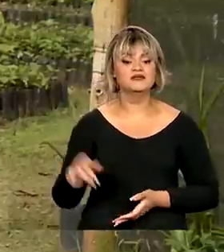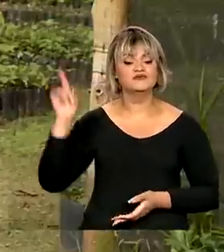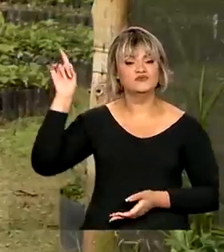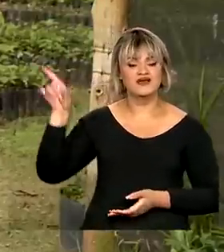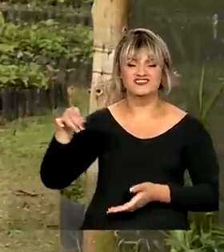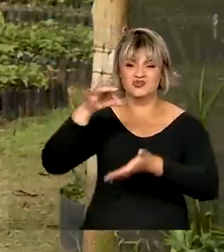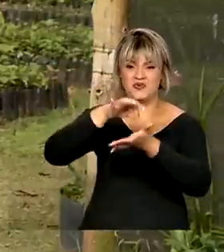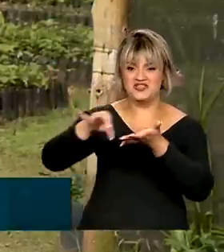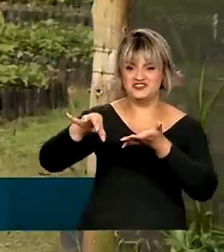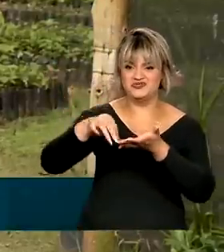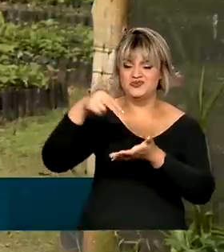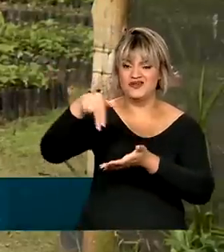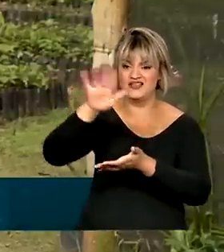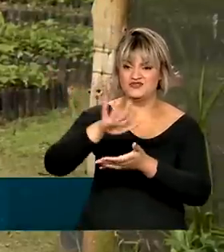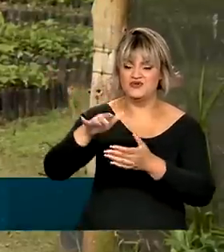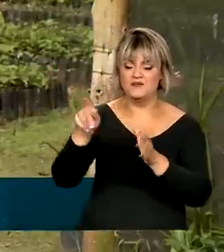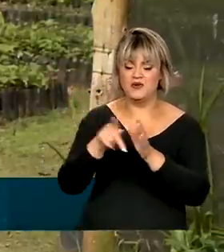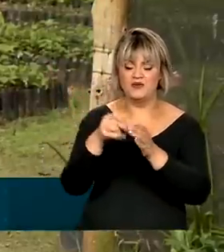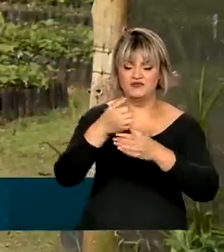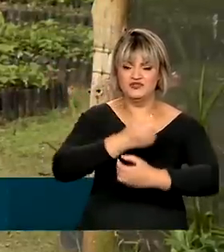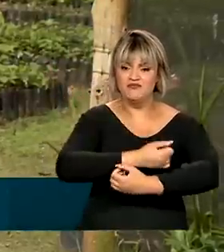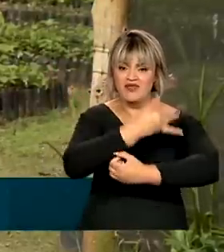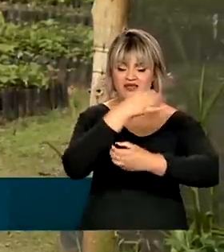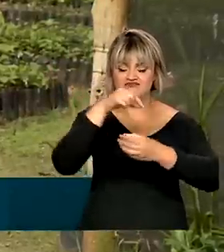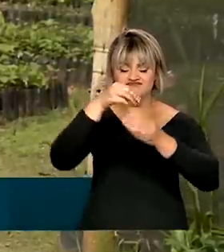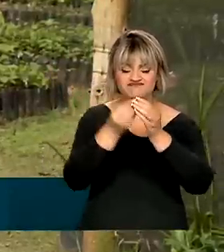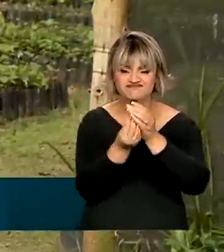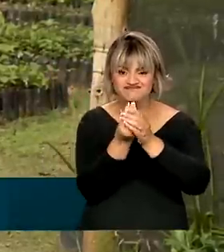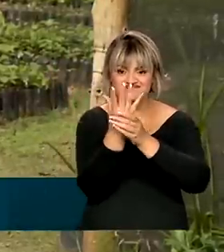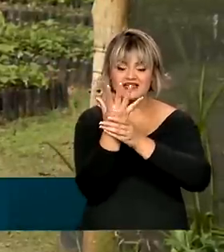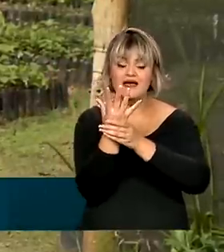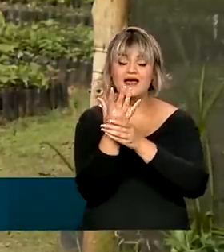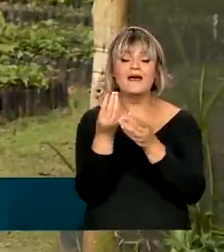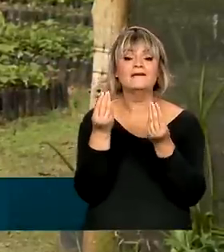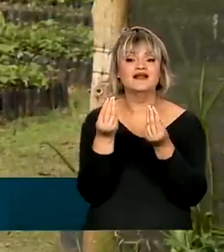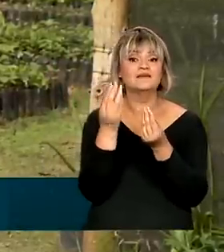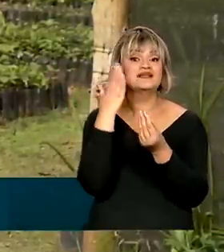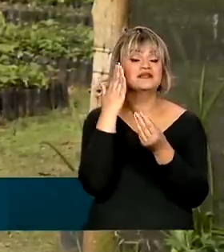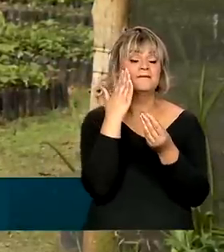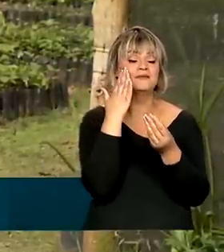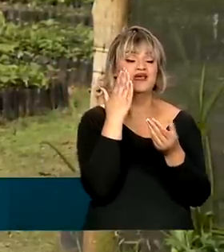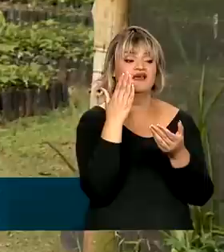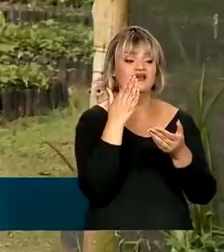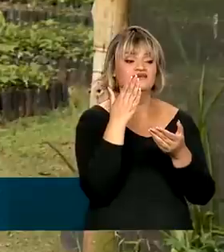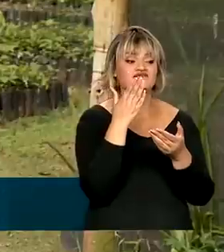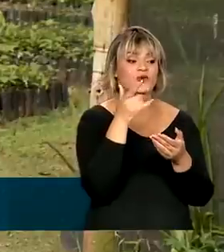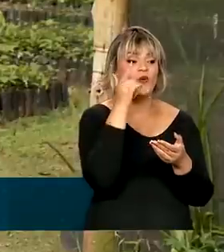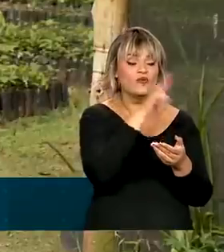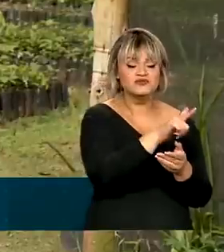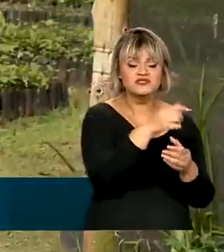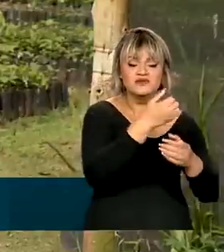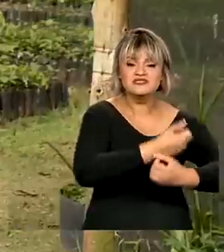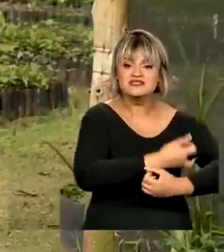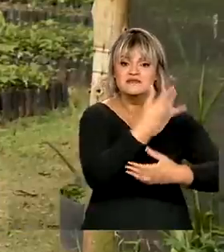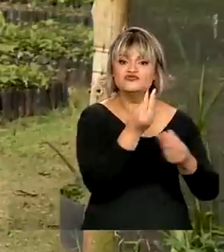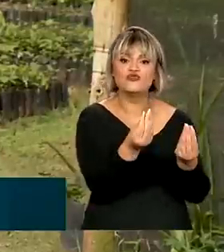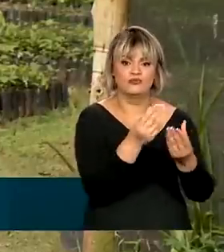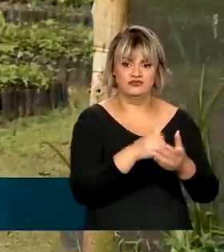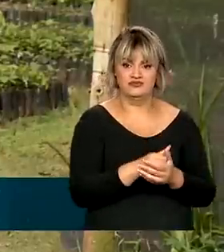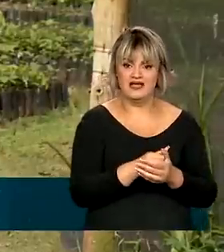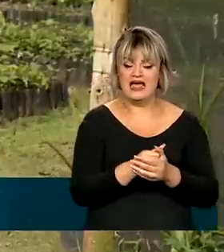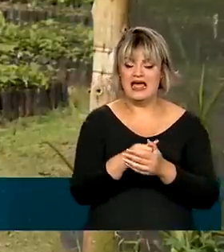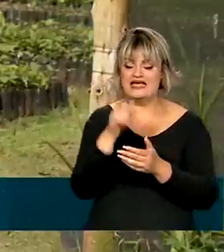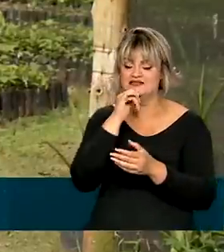ter um registro nacional de mudas e sementes é garantir a origem e a qualidade do produto. Uma muda com